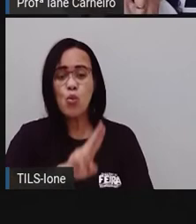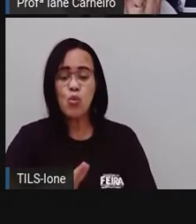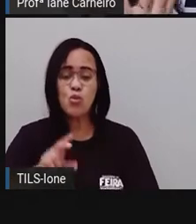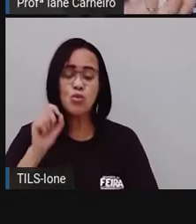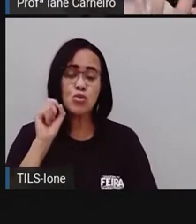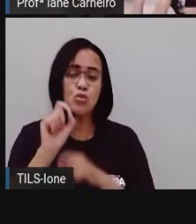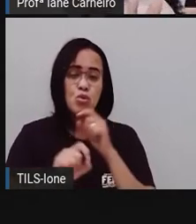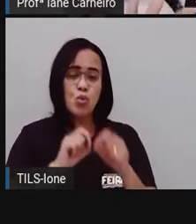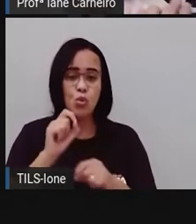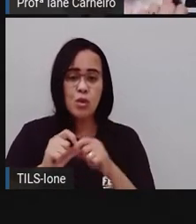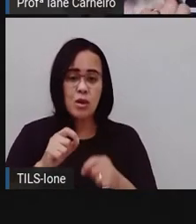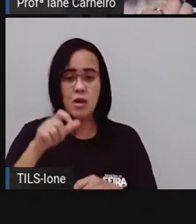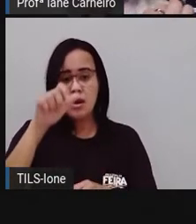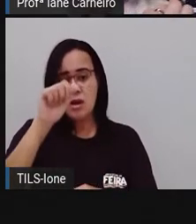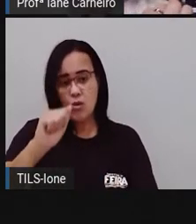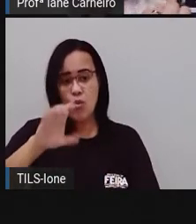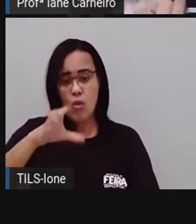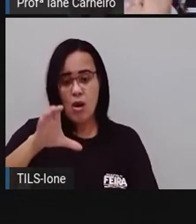representação, essa escultura.